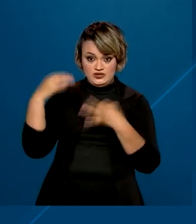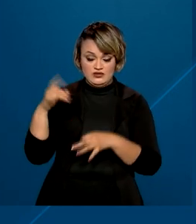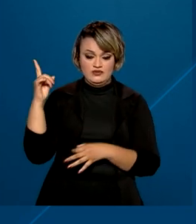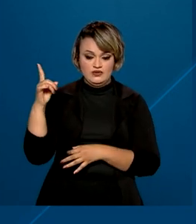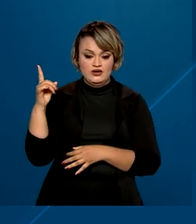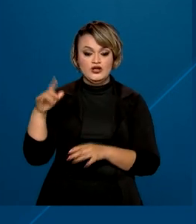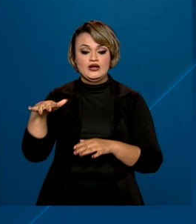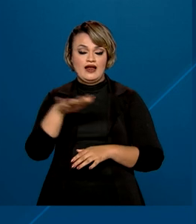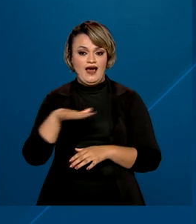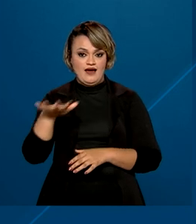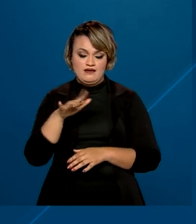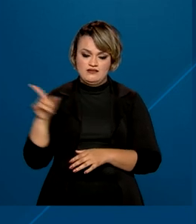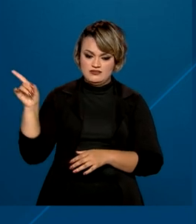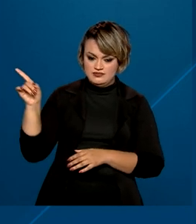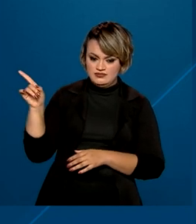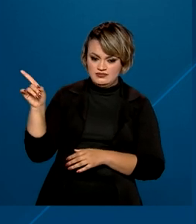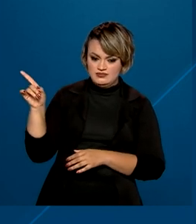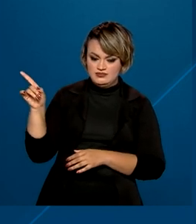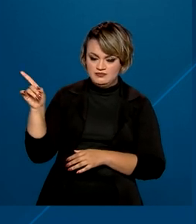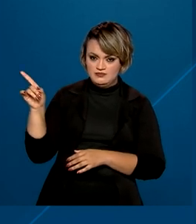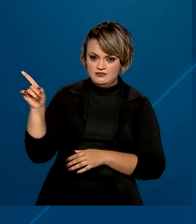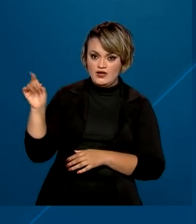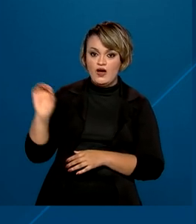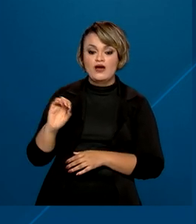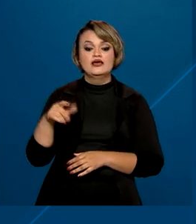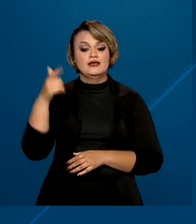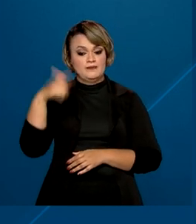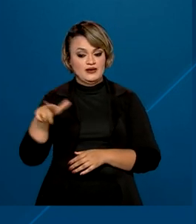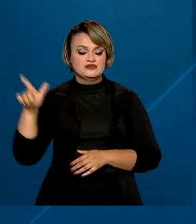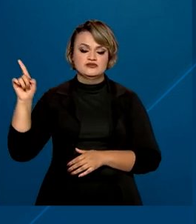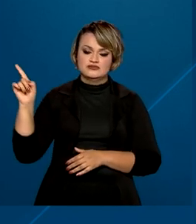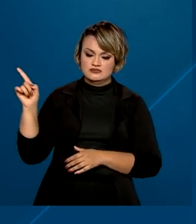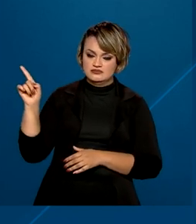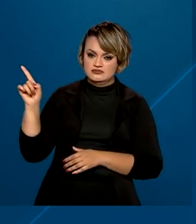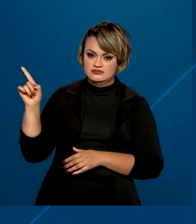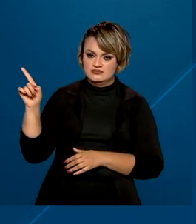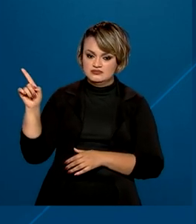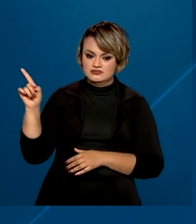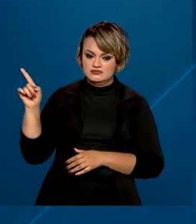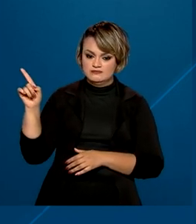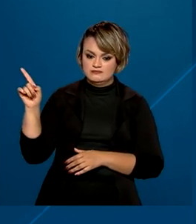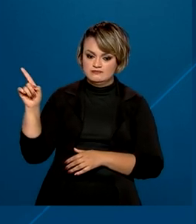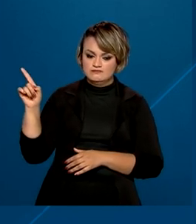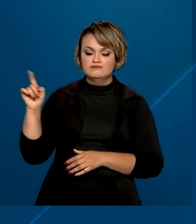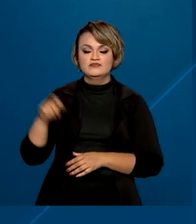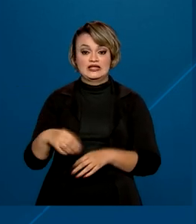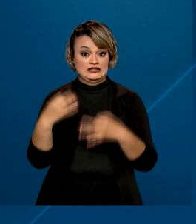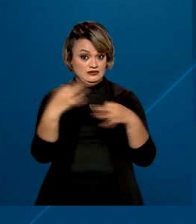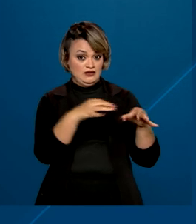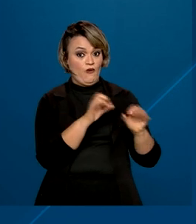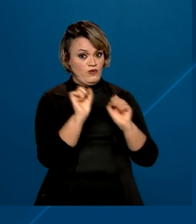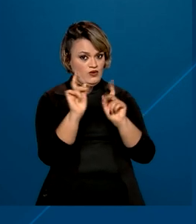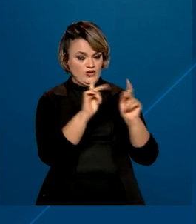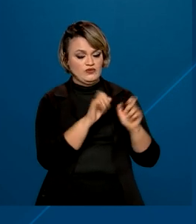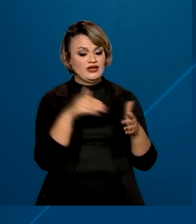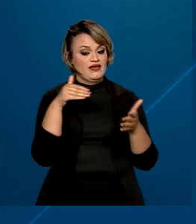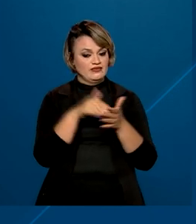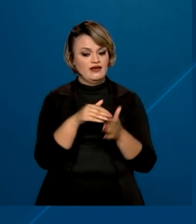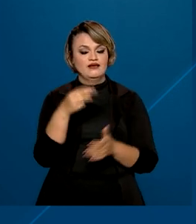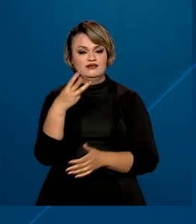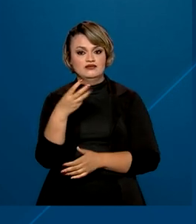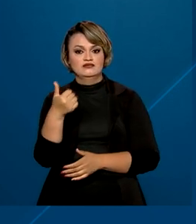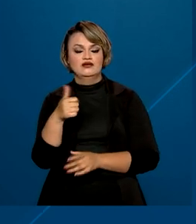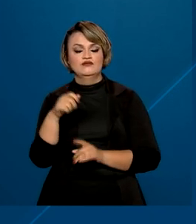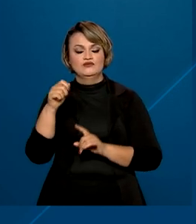ser da modalidade de custeio ou investimento e estar em situação de adimplência ou regularizadas até 31 de